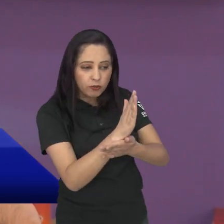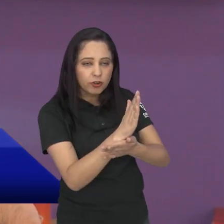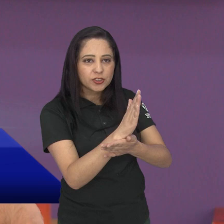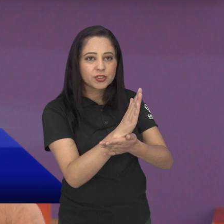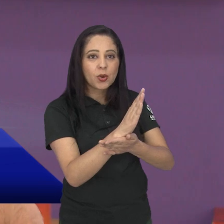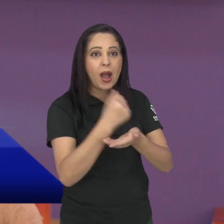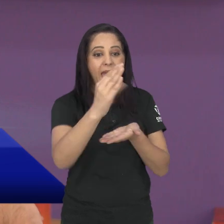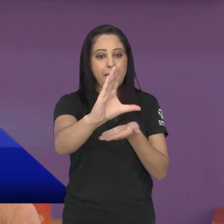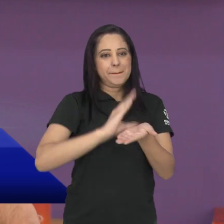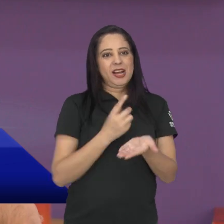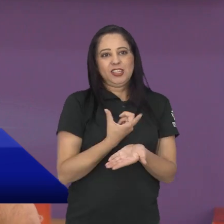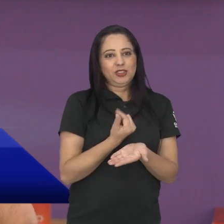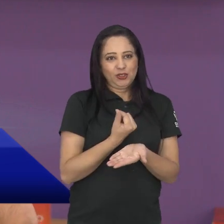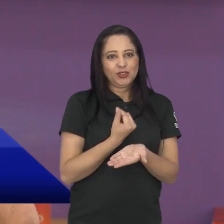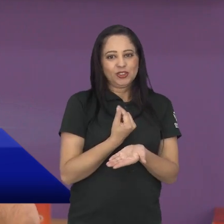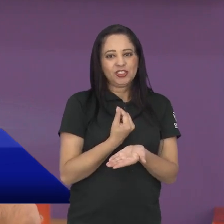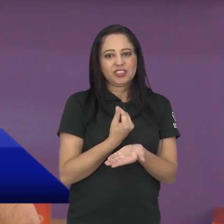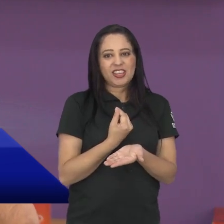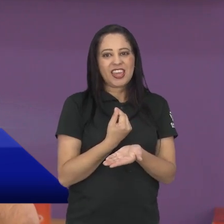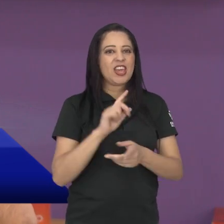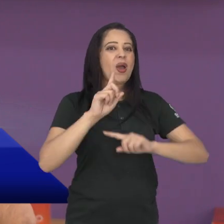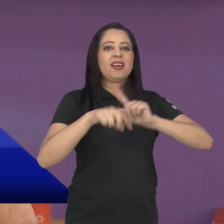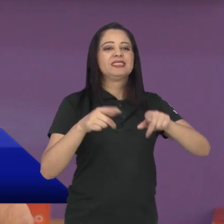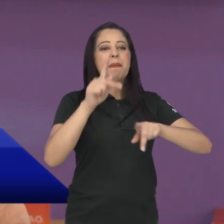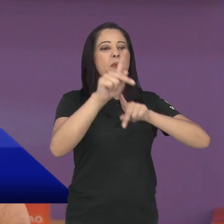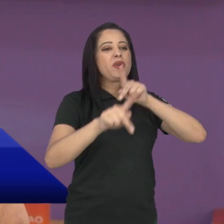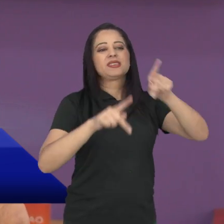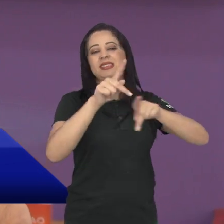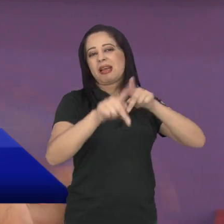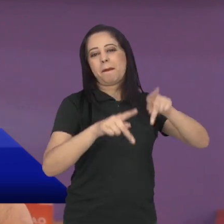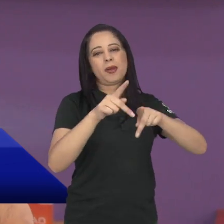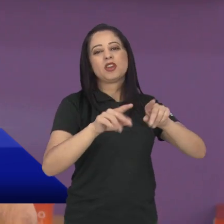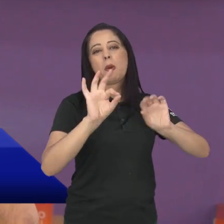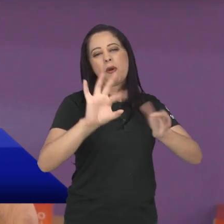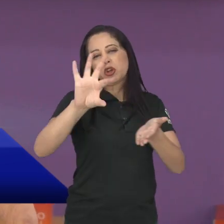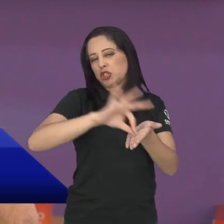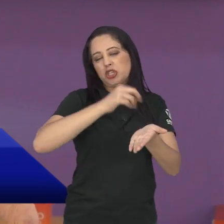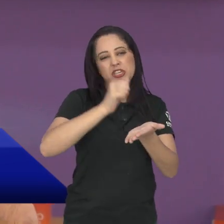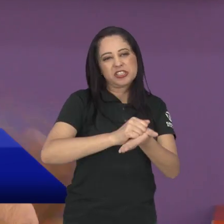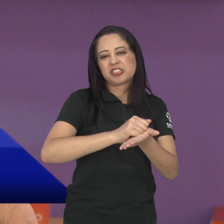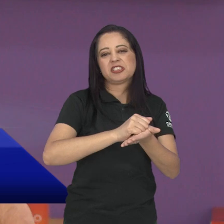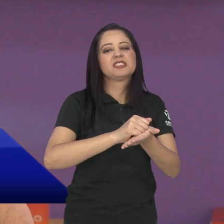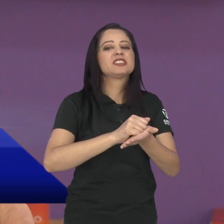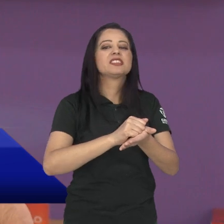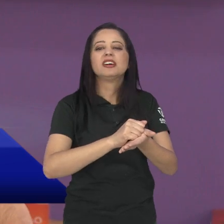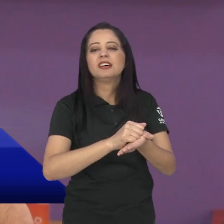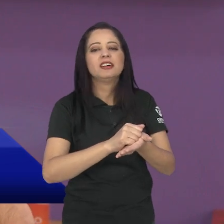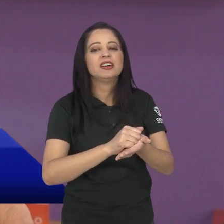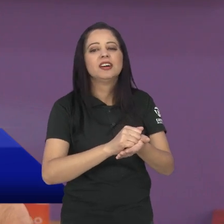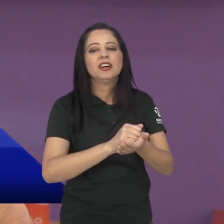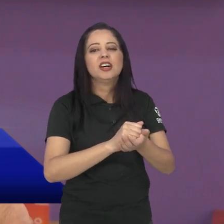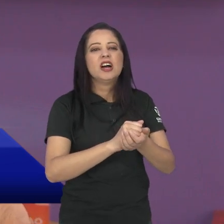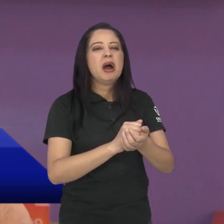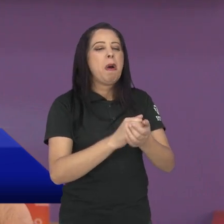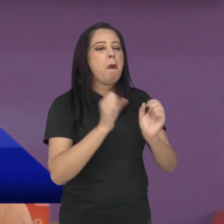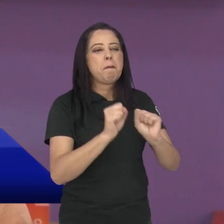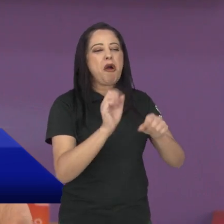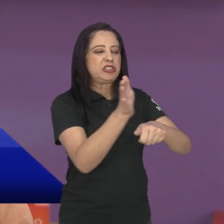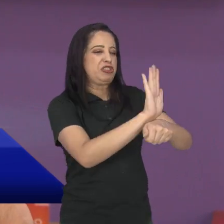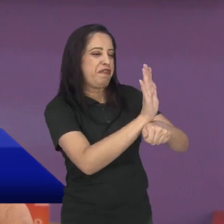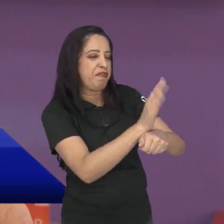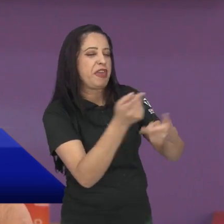recurso, a gente lança os editais e a população pode estar escrevendo, a classe artística pode estar escrevendo seus projetos de criação de